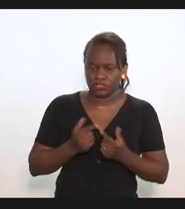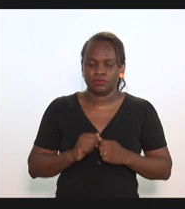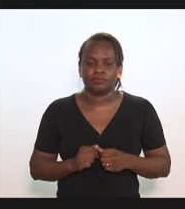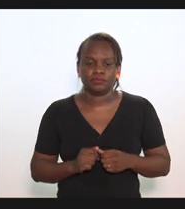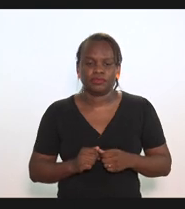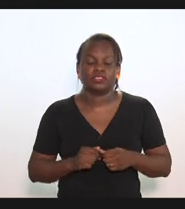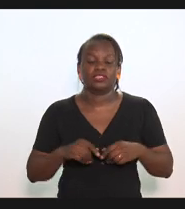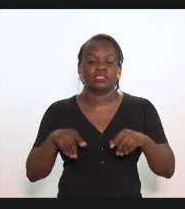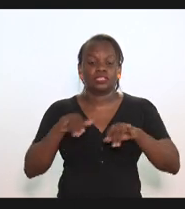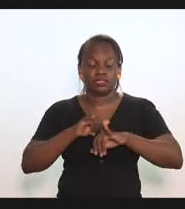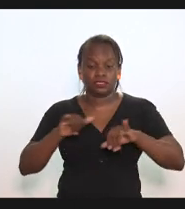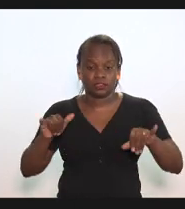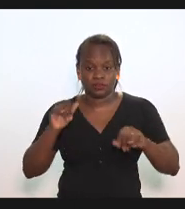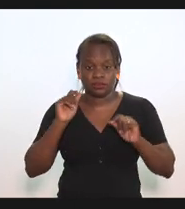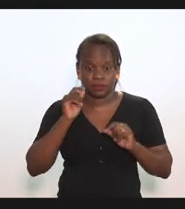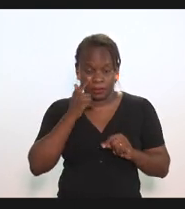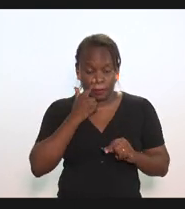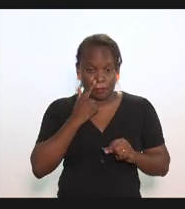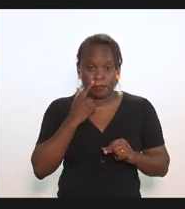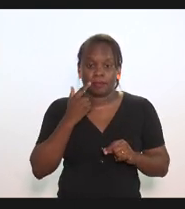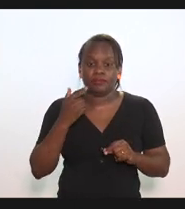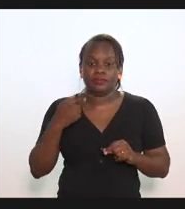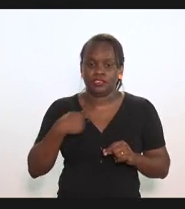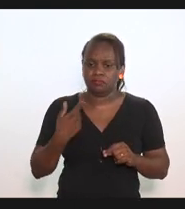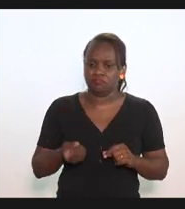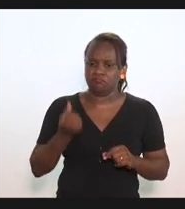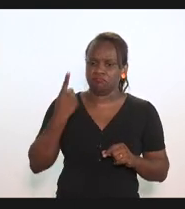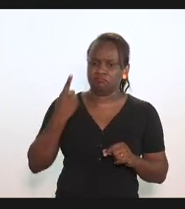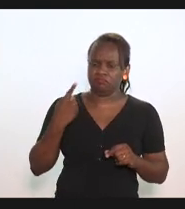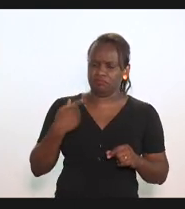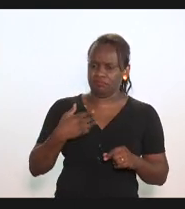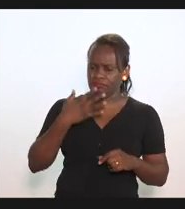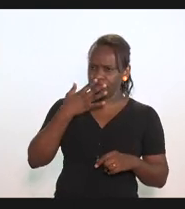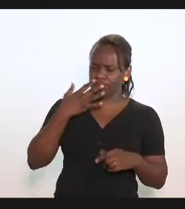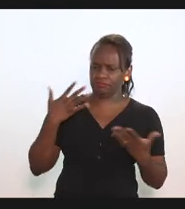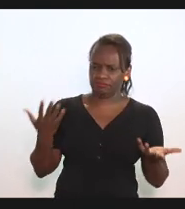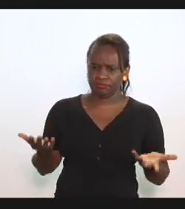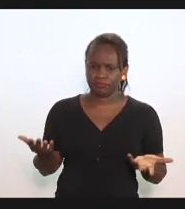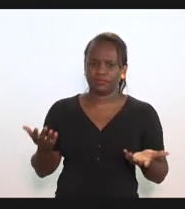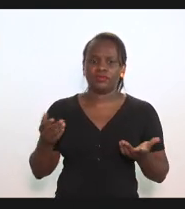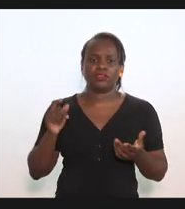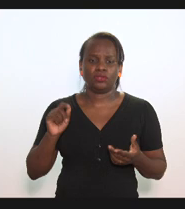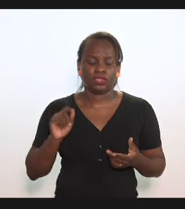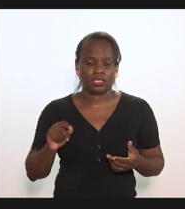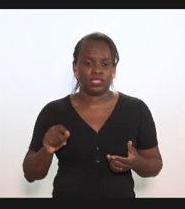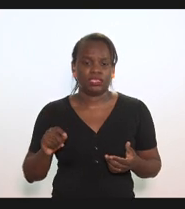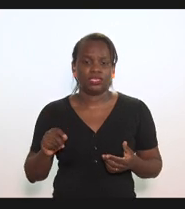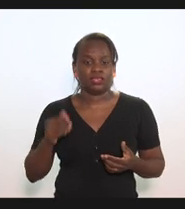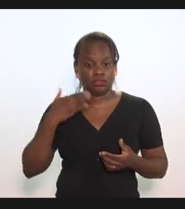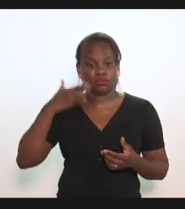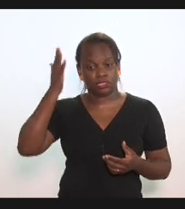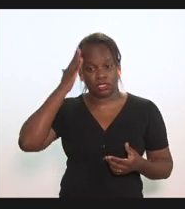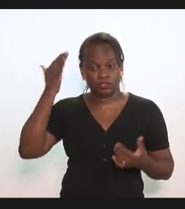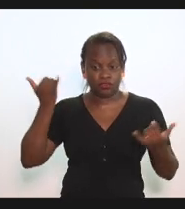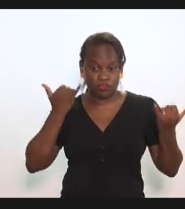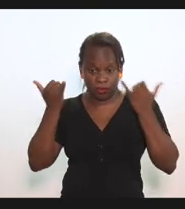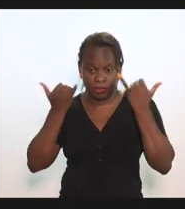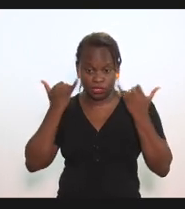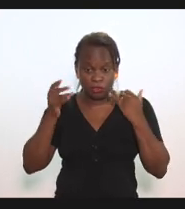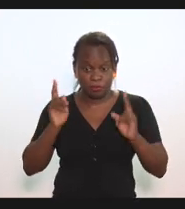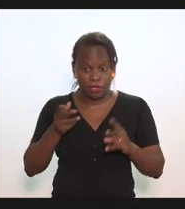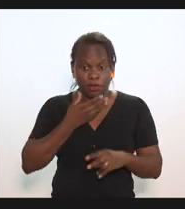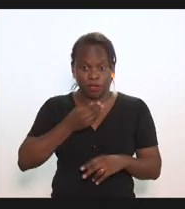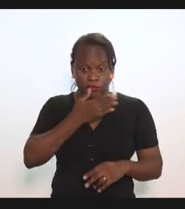a notícia que para a minha estranheza e perplexidade é de que e soube dessa informação pelo próprio